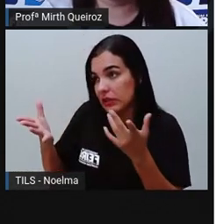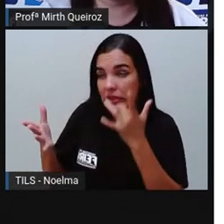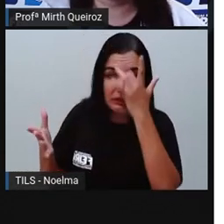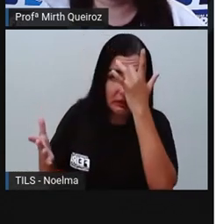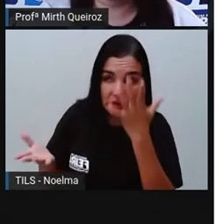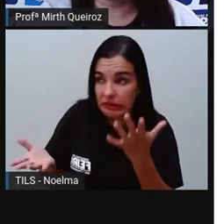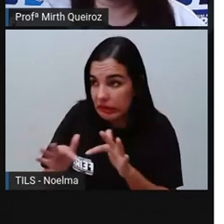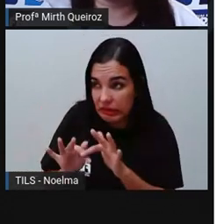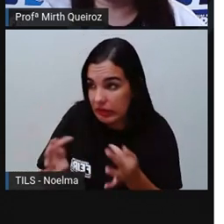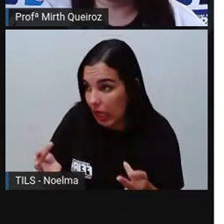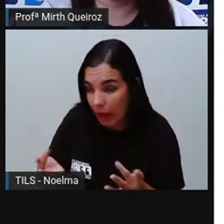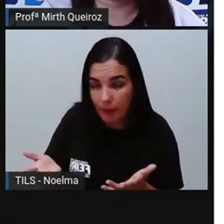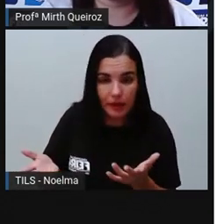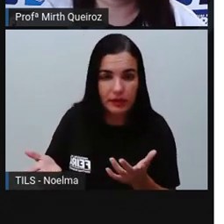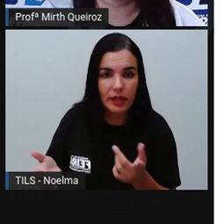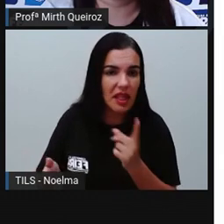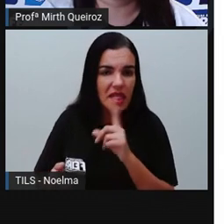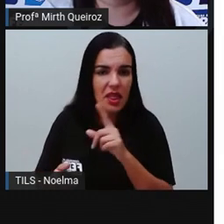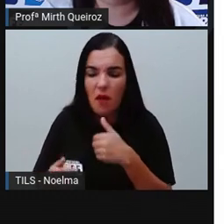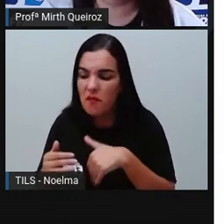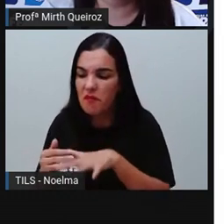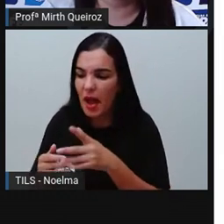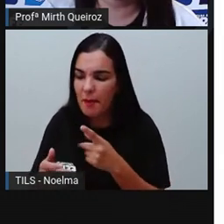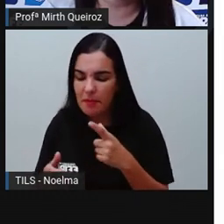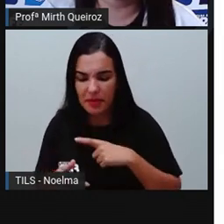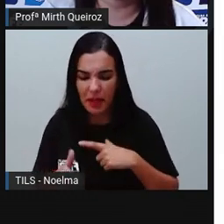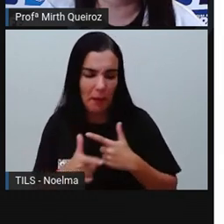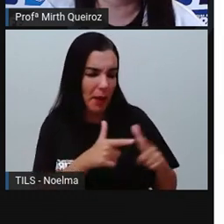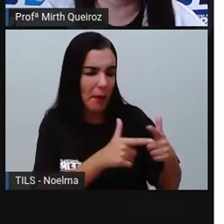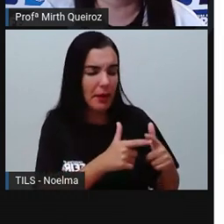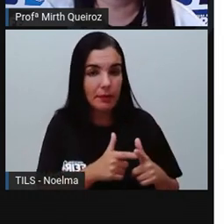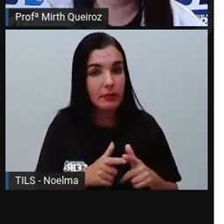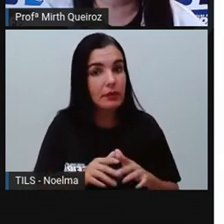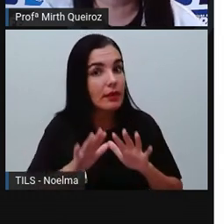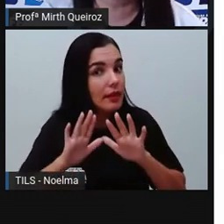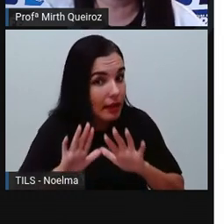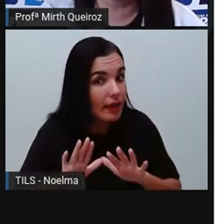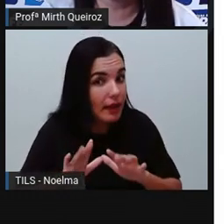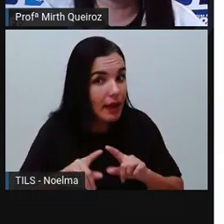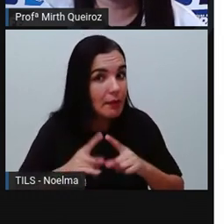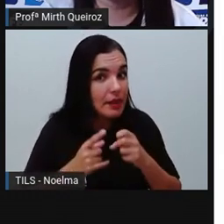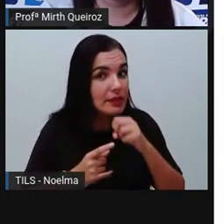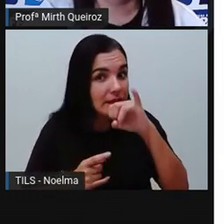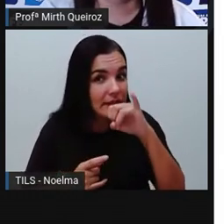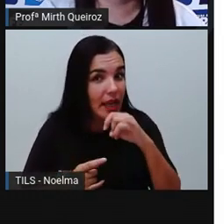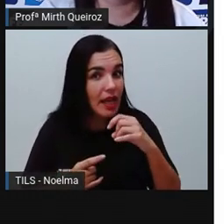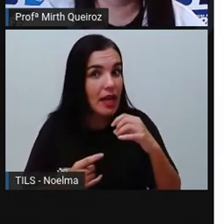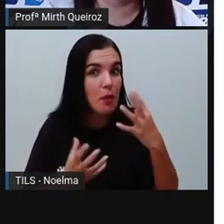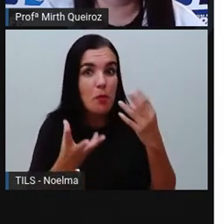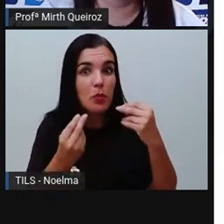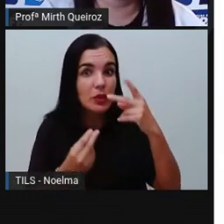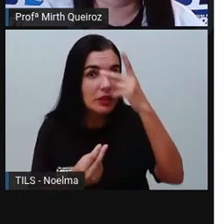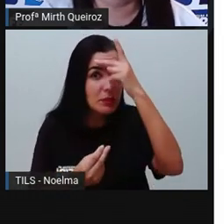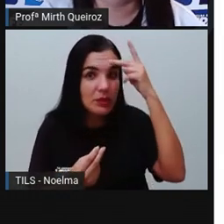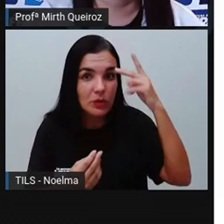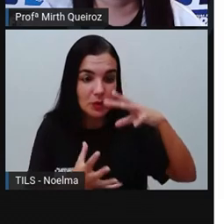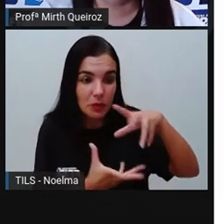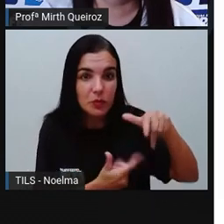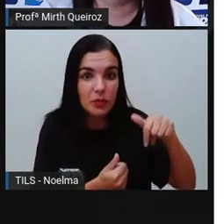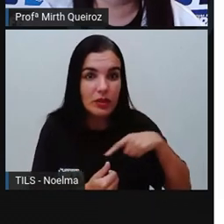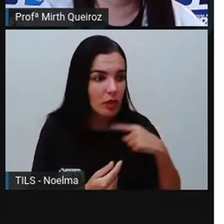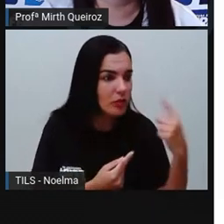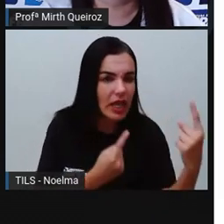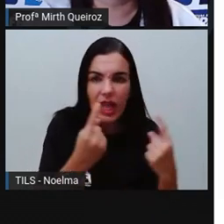É só um, isso não vai atingir muito. Agora vocês imaginam a quantidade de pessoas que tem no mundo. Se todo mundo fizer isso,